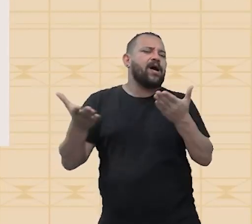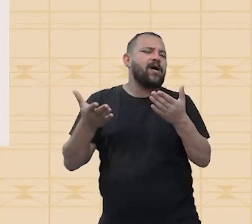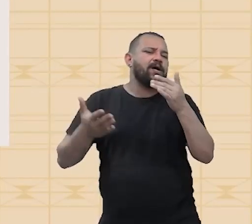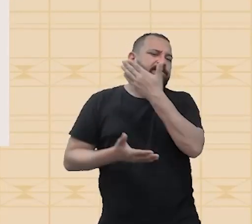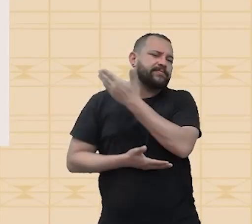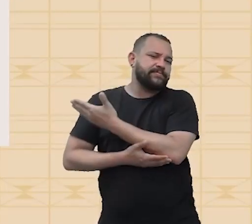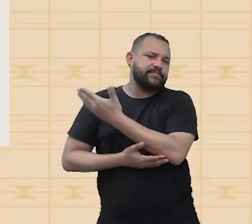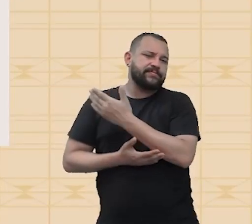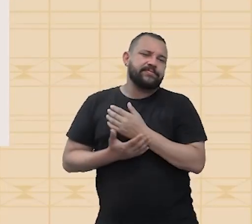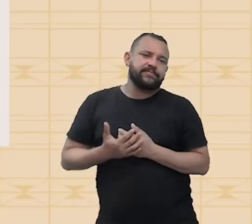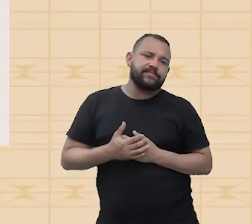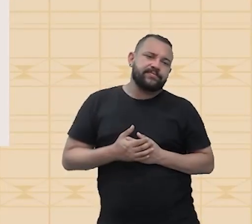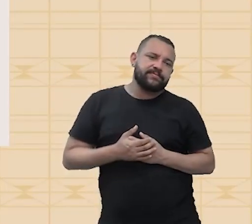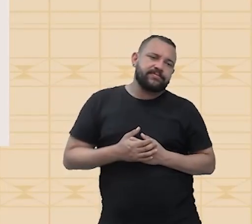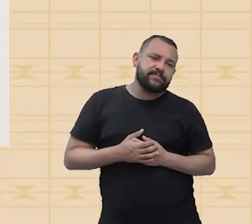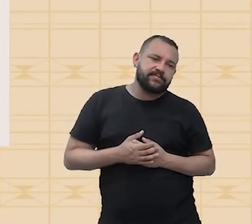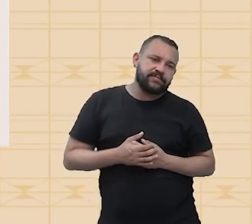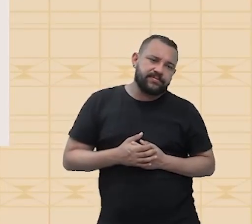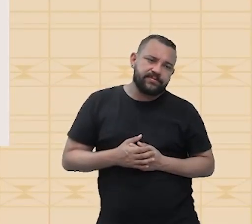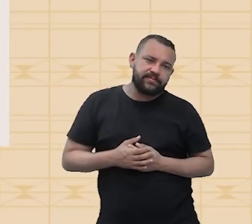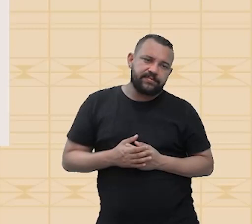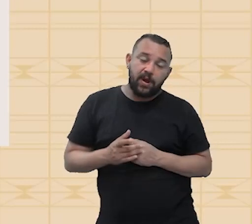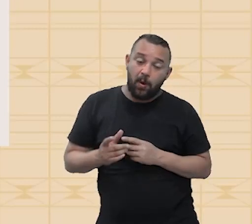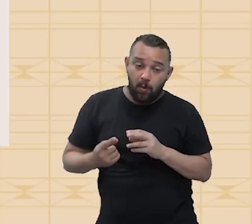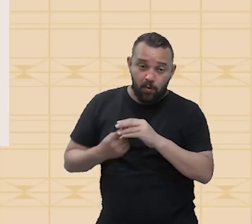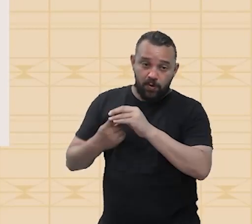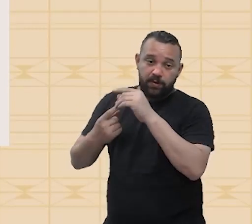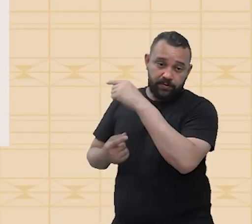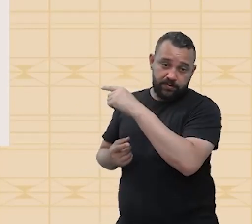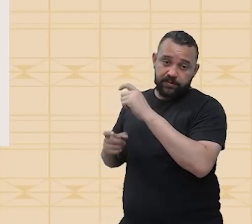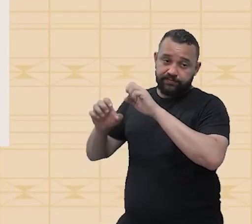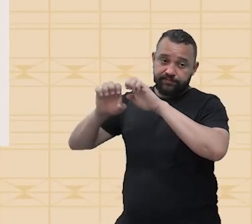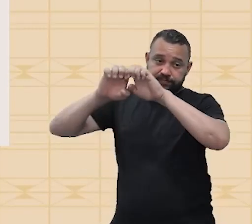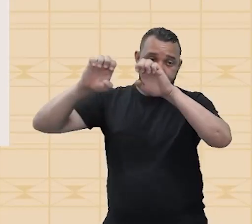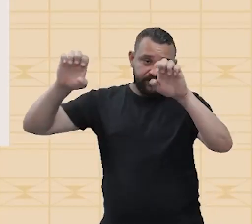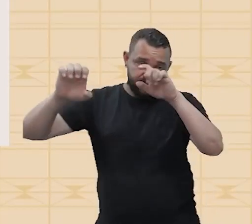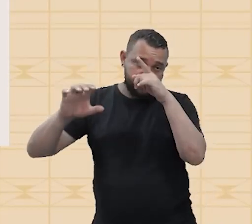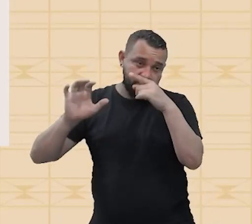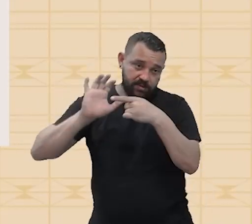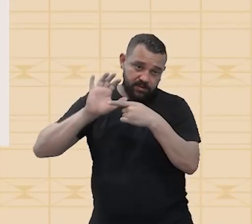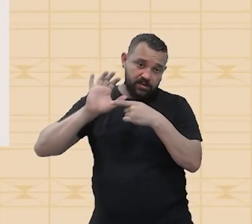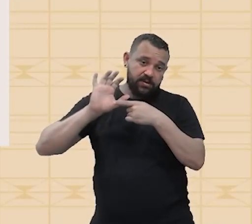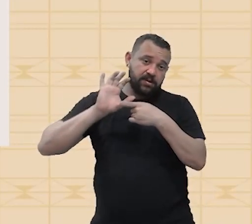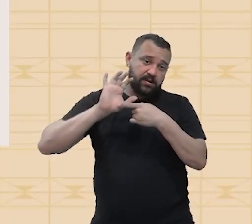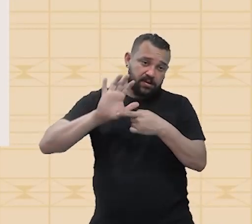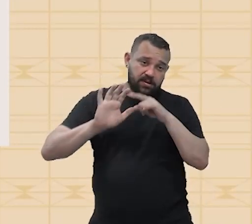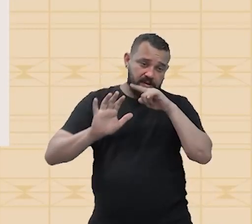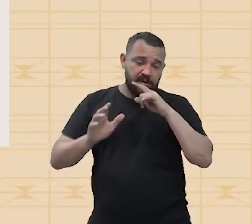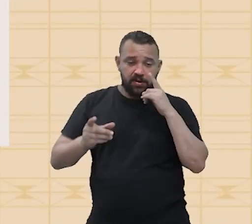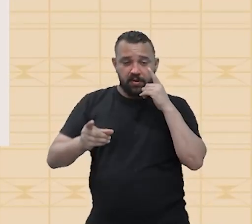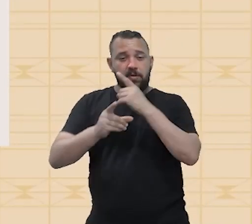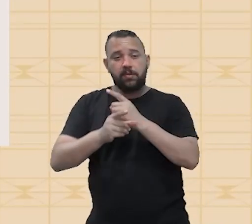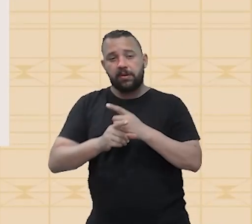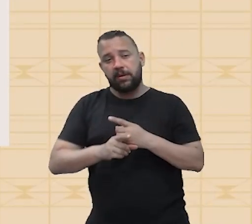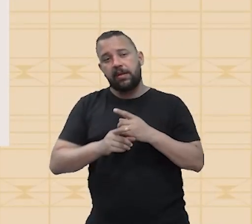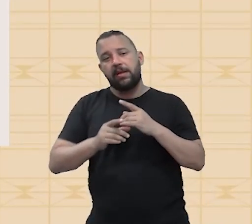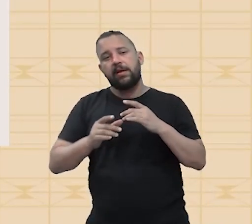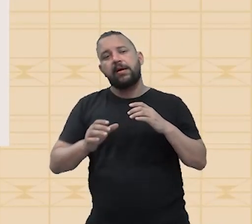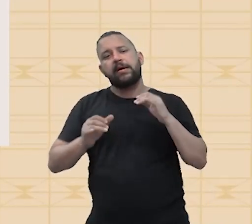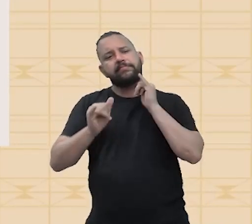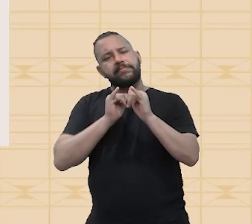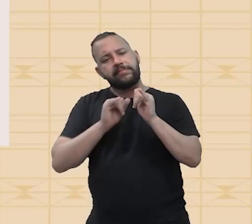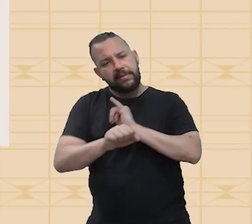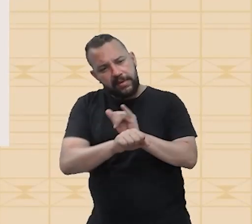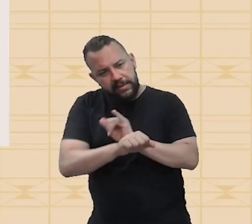aí, minha quertreta, vê que exclusividade. Essa equação que eu estou colocando pra você não é a equação que você vai encontrar na internet, não, tá? Essa